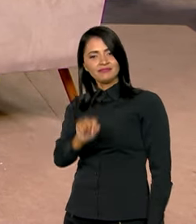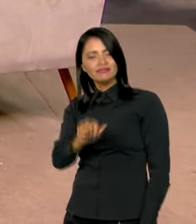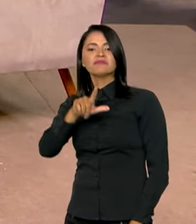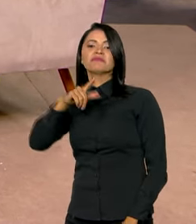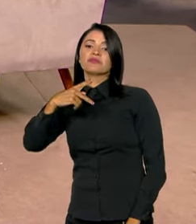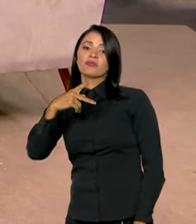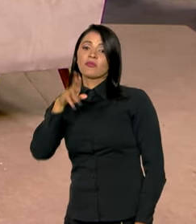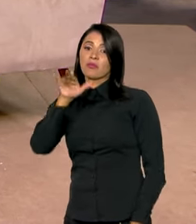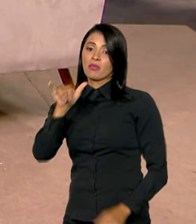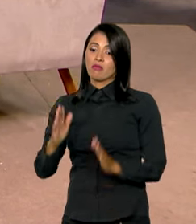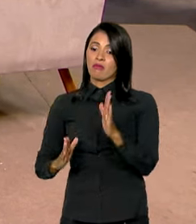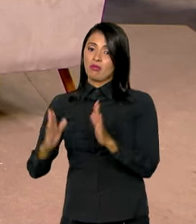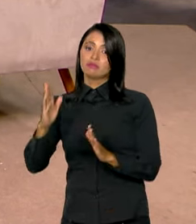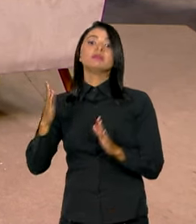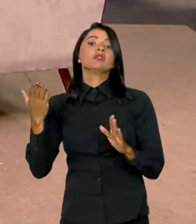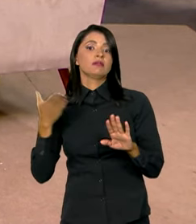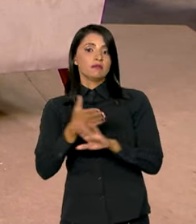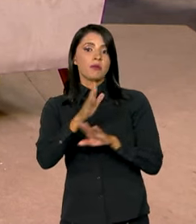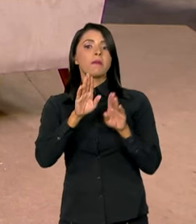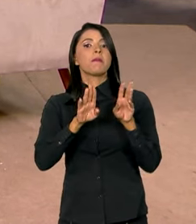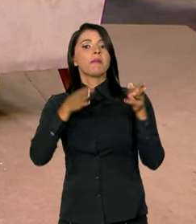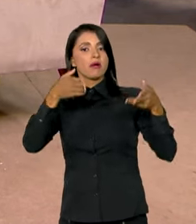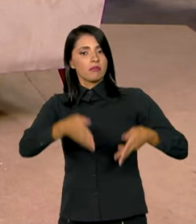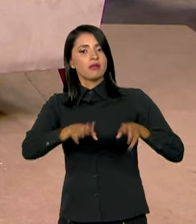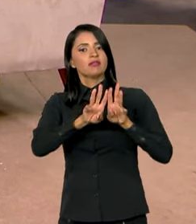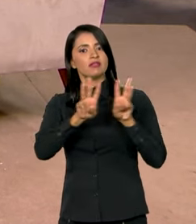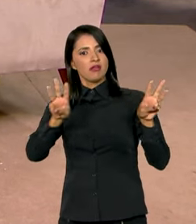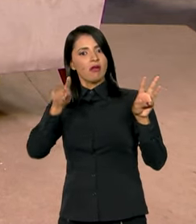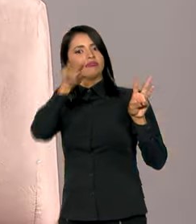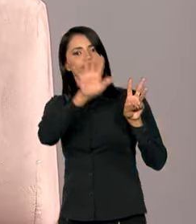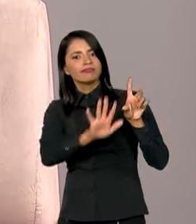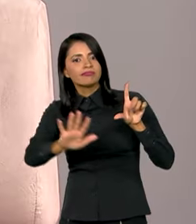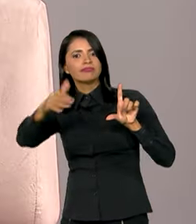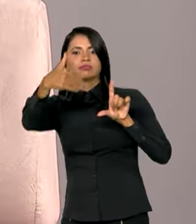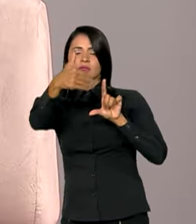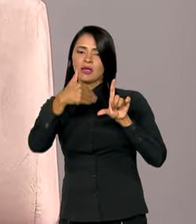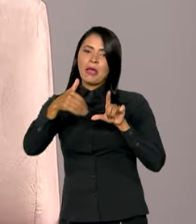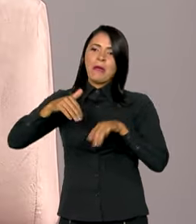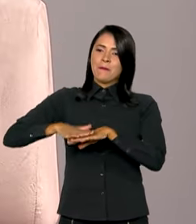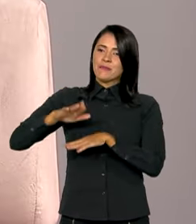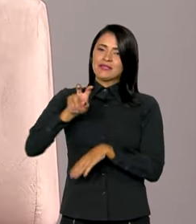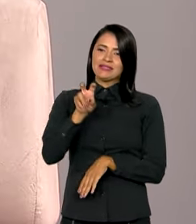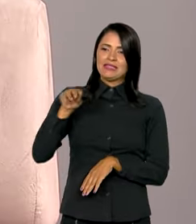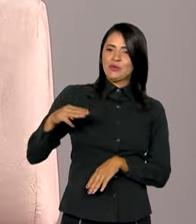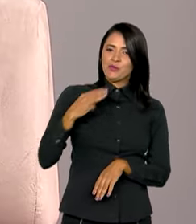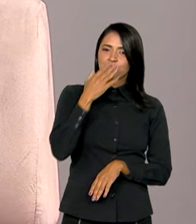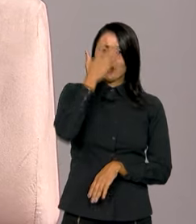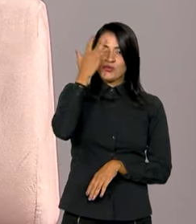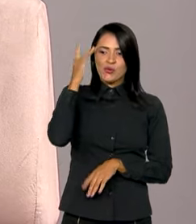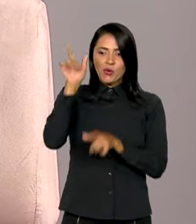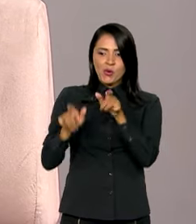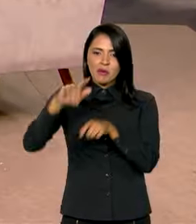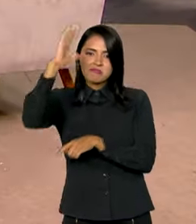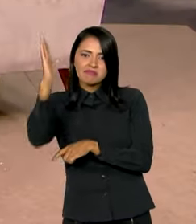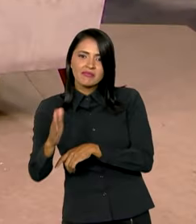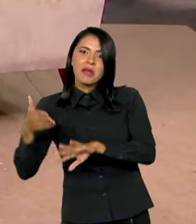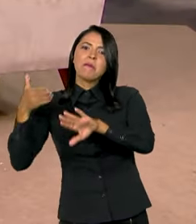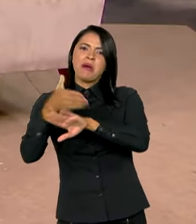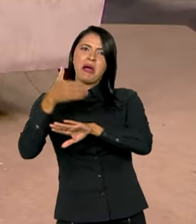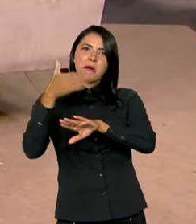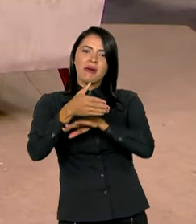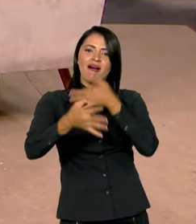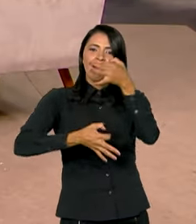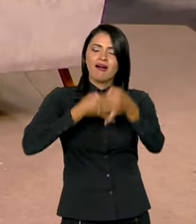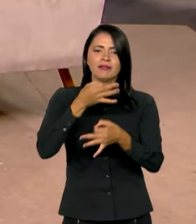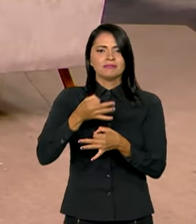participação digital, teve uma plataforma na internet, onde quase 5 milhões de brasileiros participaram. E que coisa fantástica! Com uma